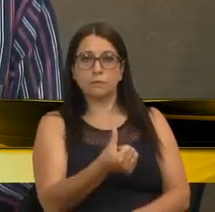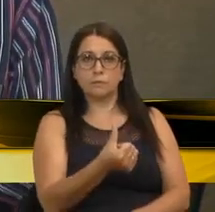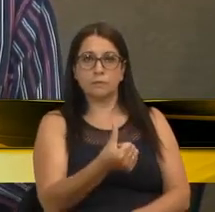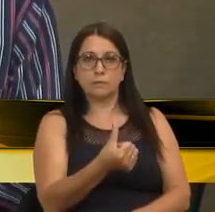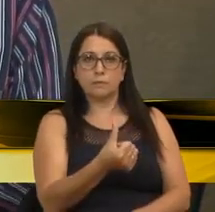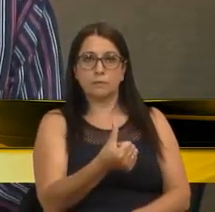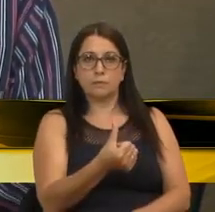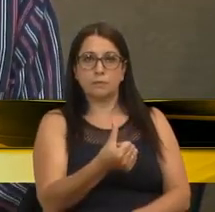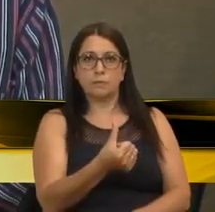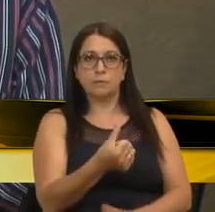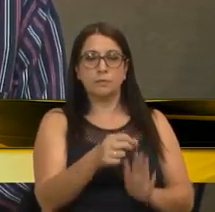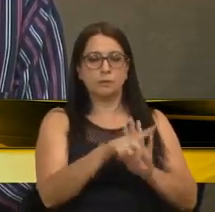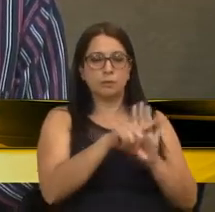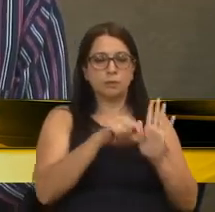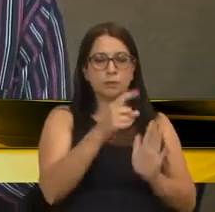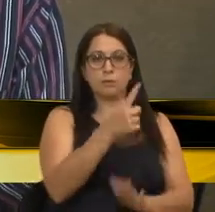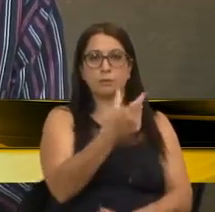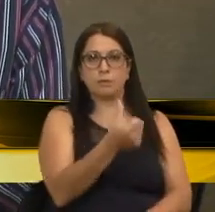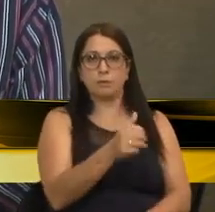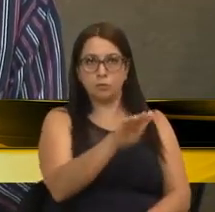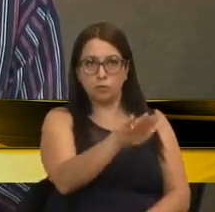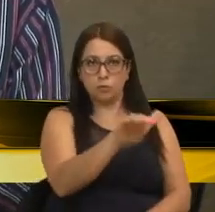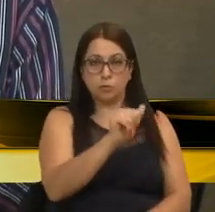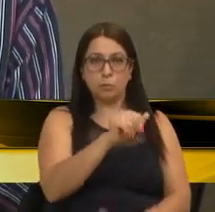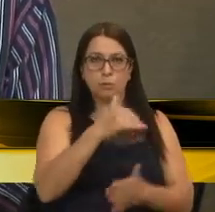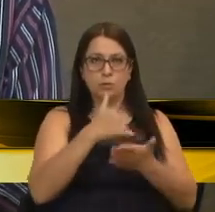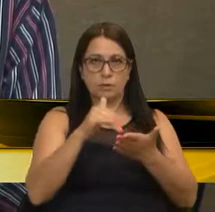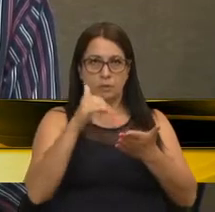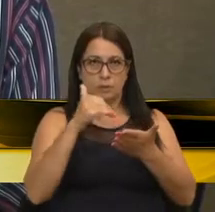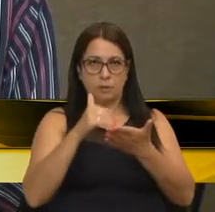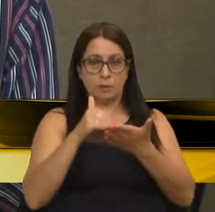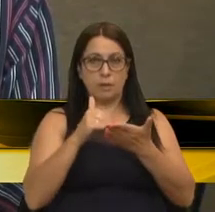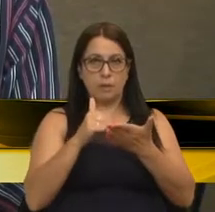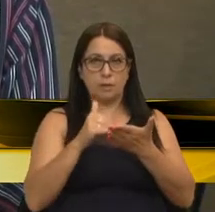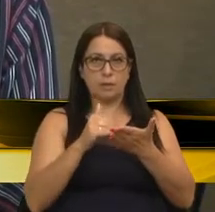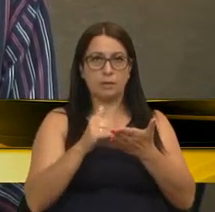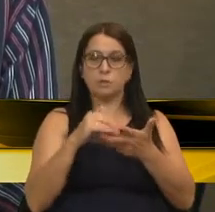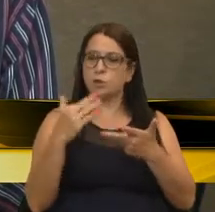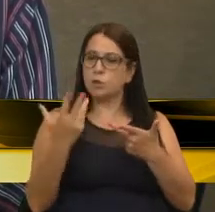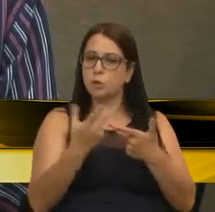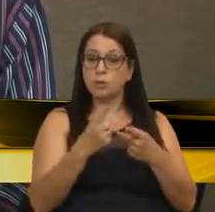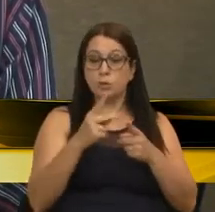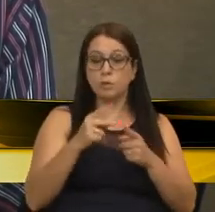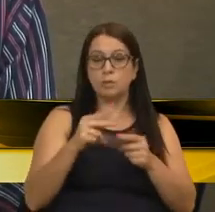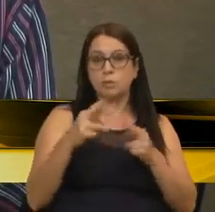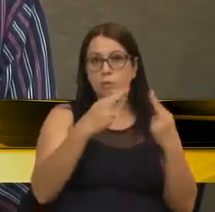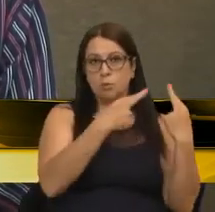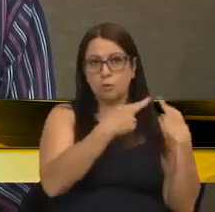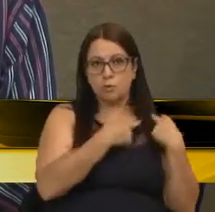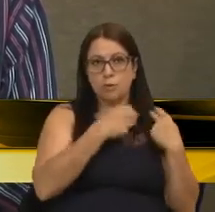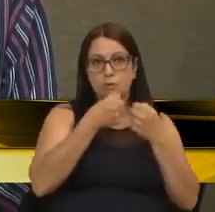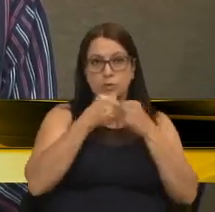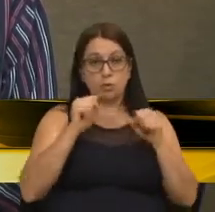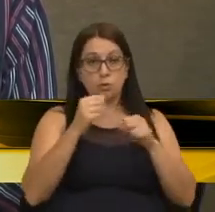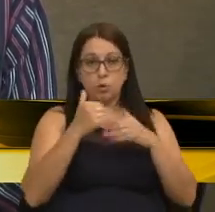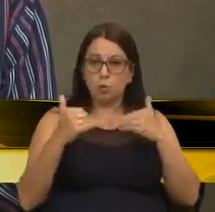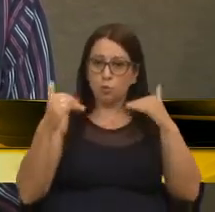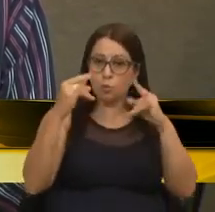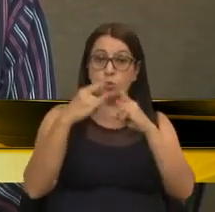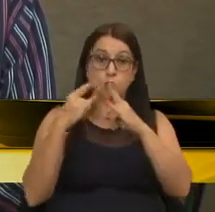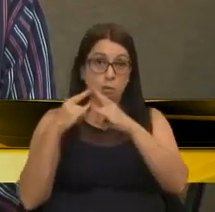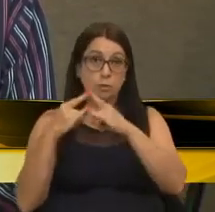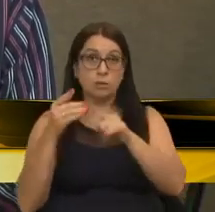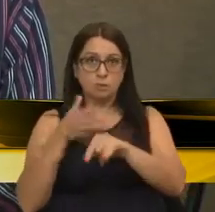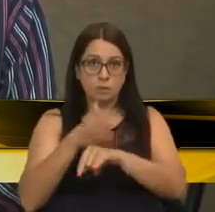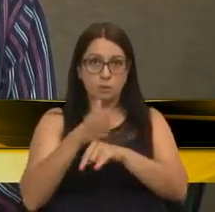Parágrafo 16º. Convocar secretários do município, titulares de autarquias ou instituições de que participe